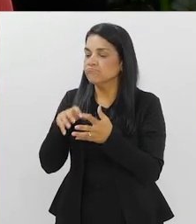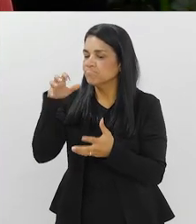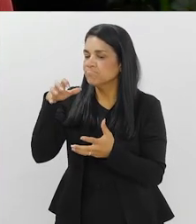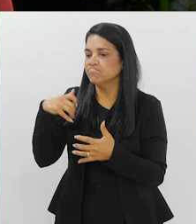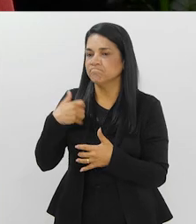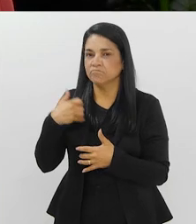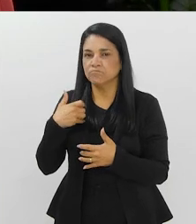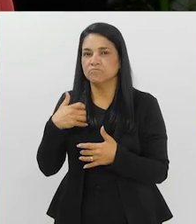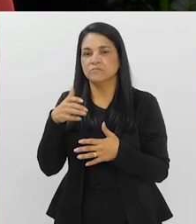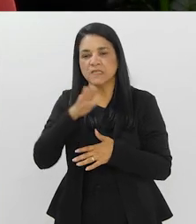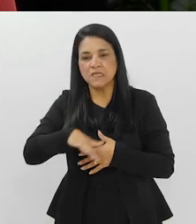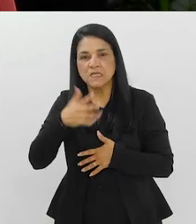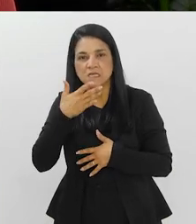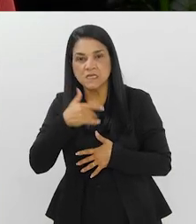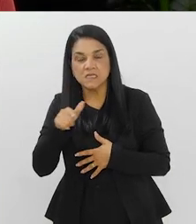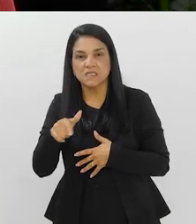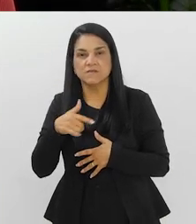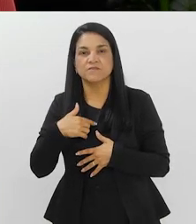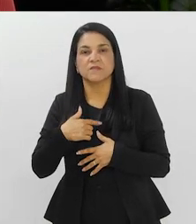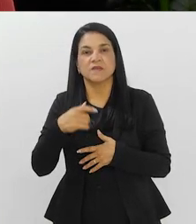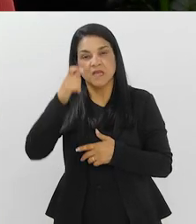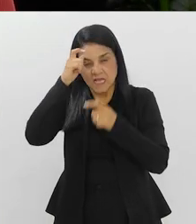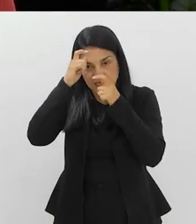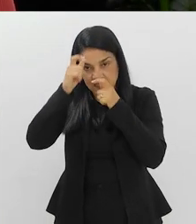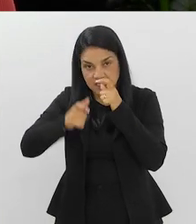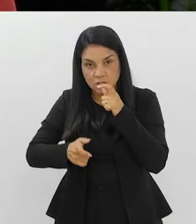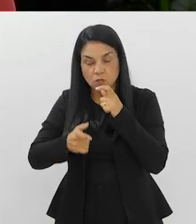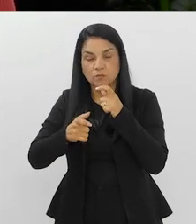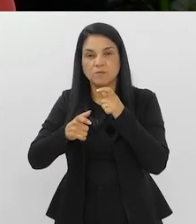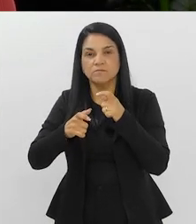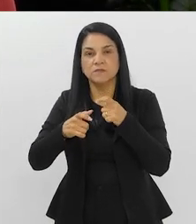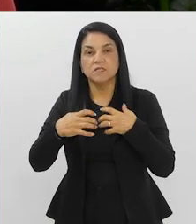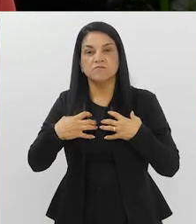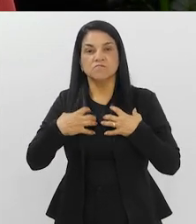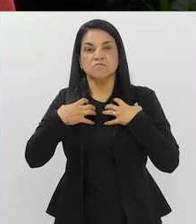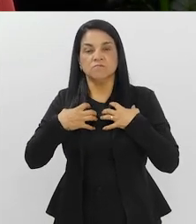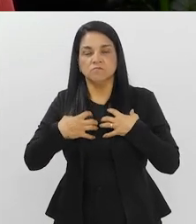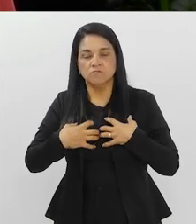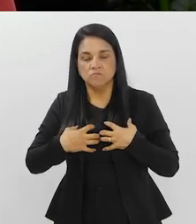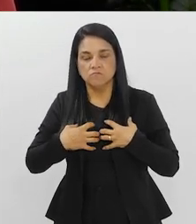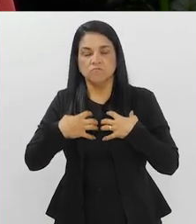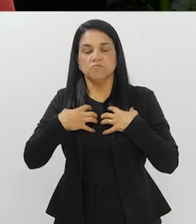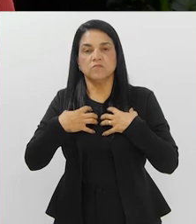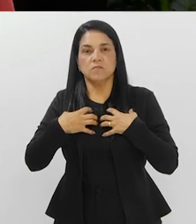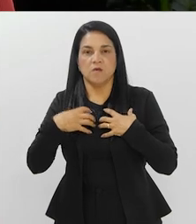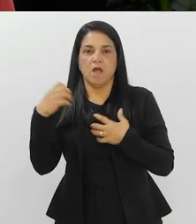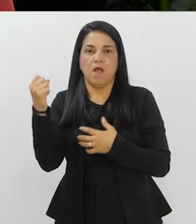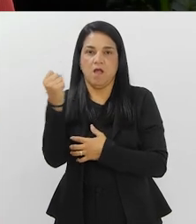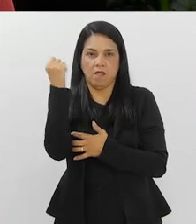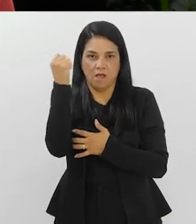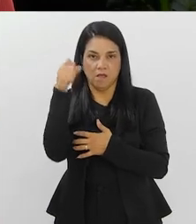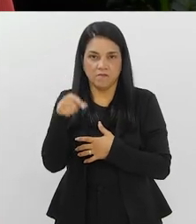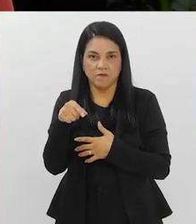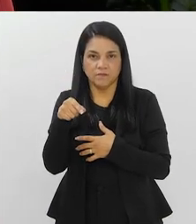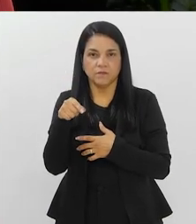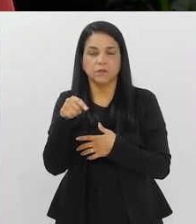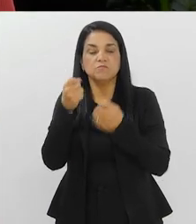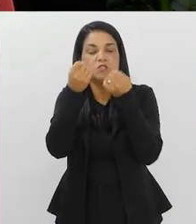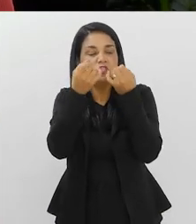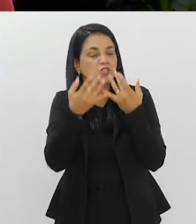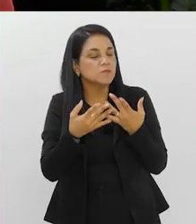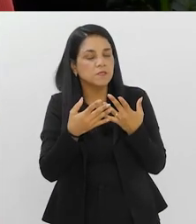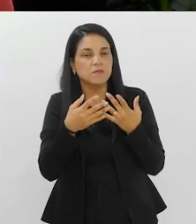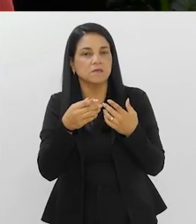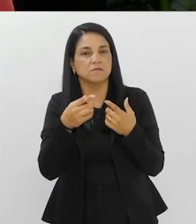bebês, seria a síndrome respiratória aguda, é isso? Que você pudesse explicar para a gente o que seria essa síndrome, esse agravamento aí